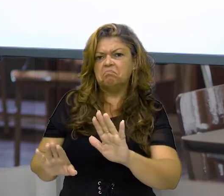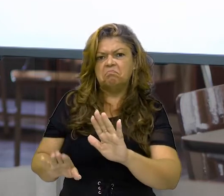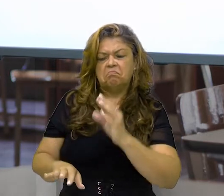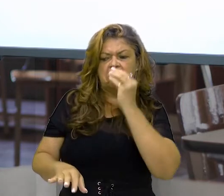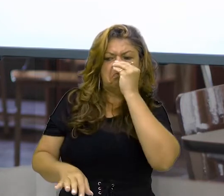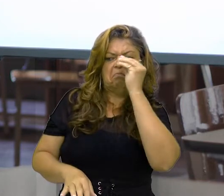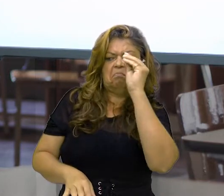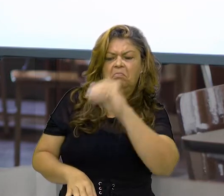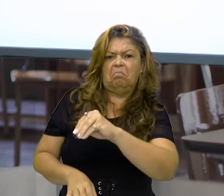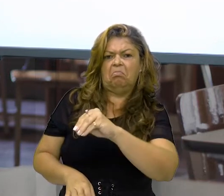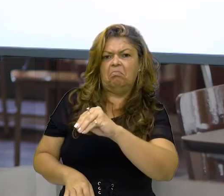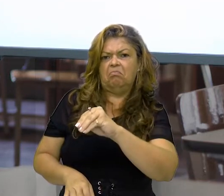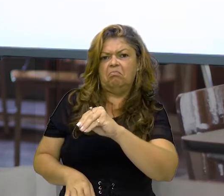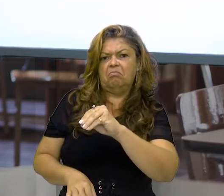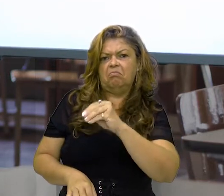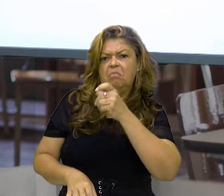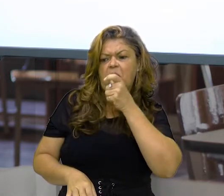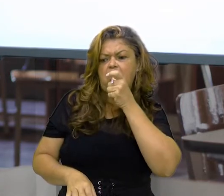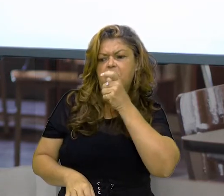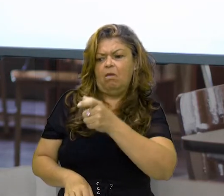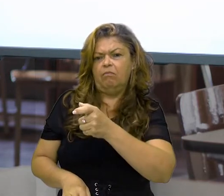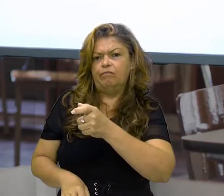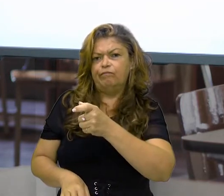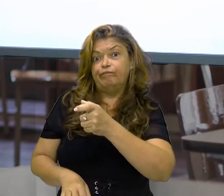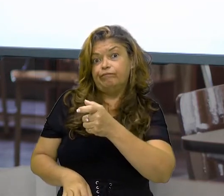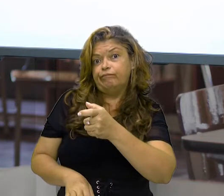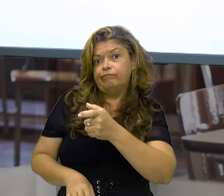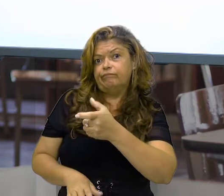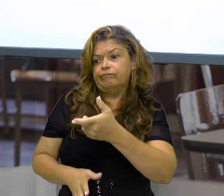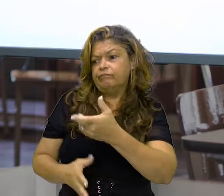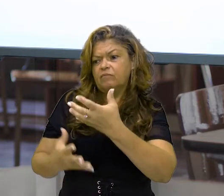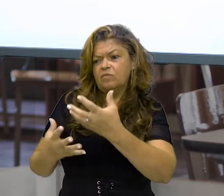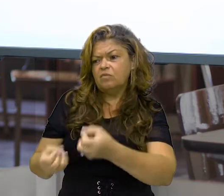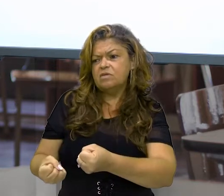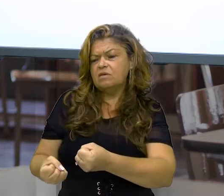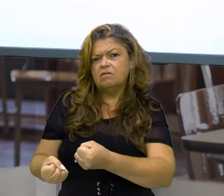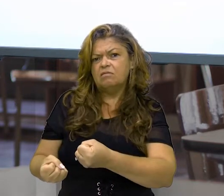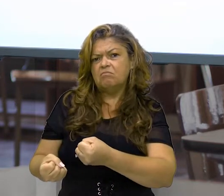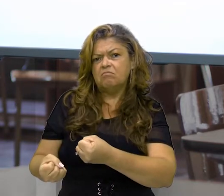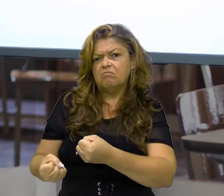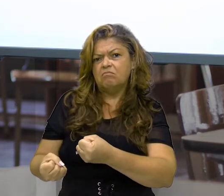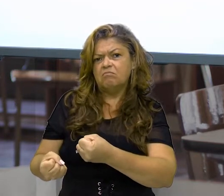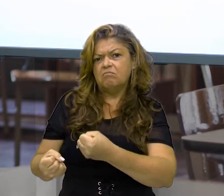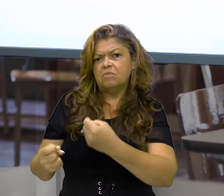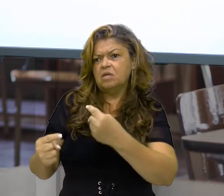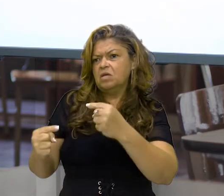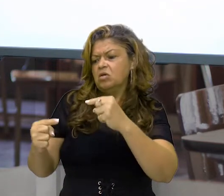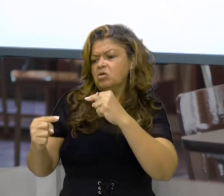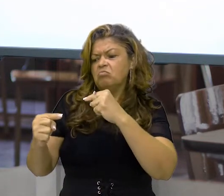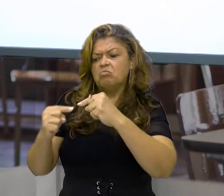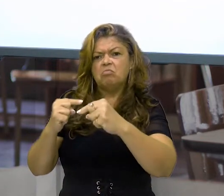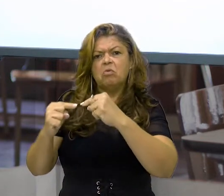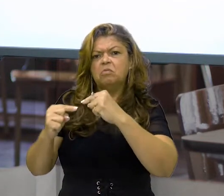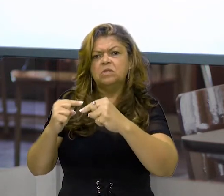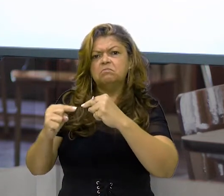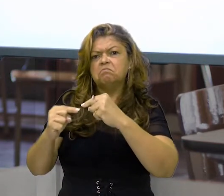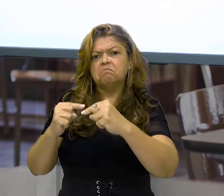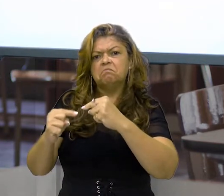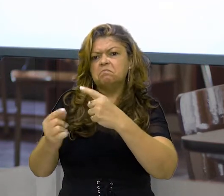pessoa nas suas particularidades, nas suas diferenças em relação à